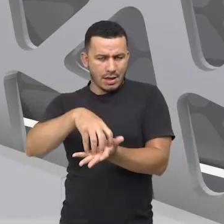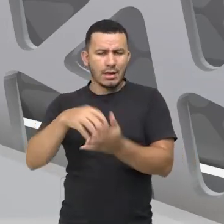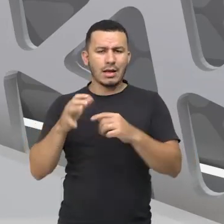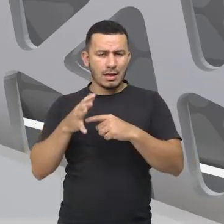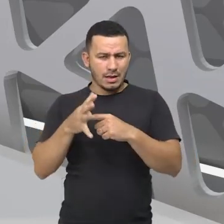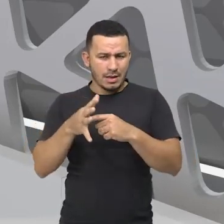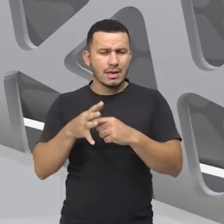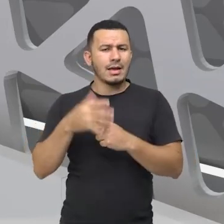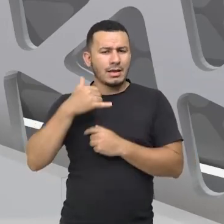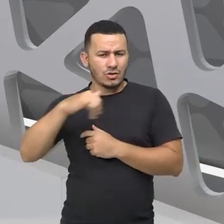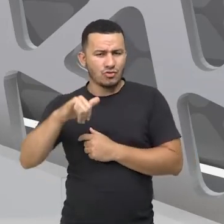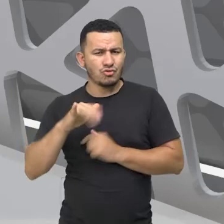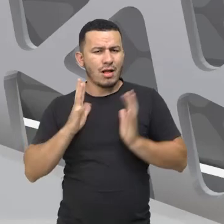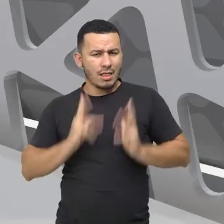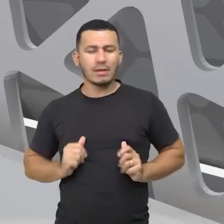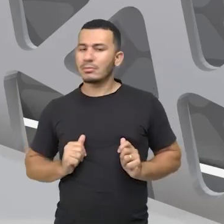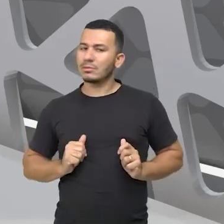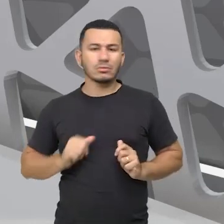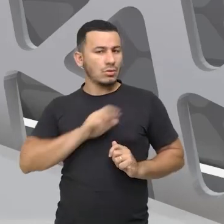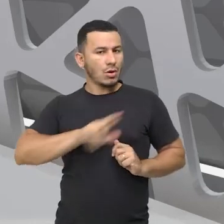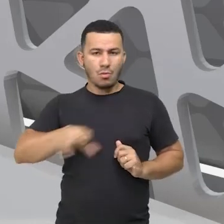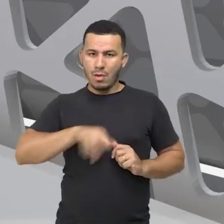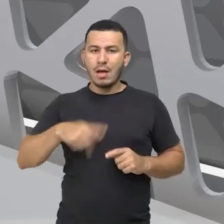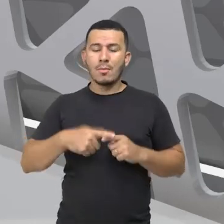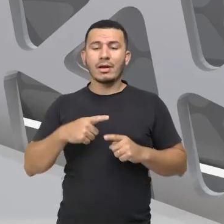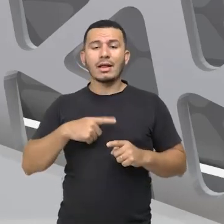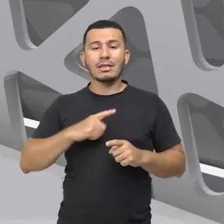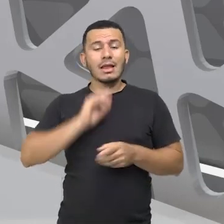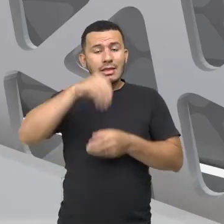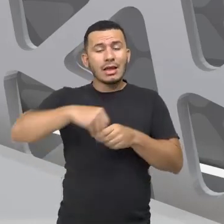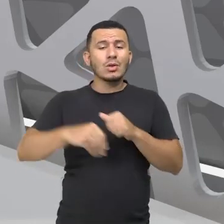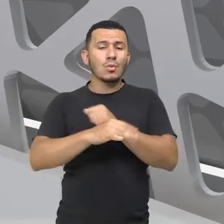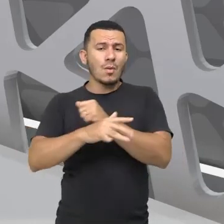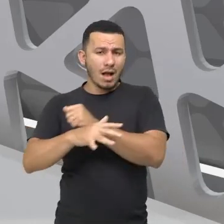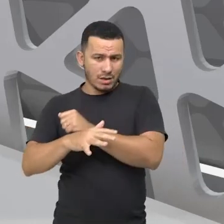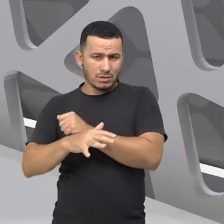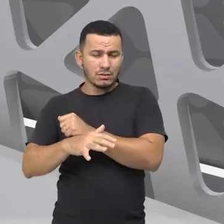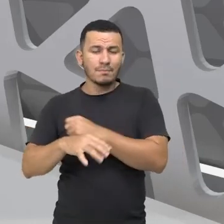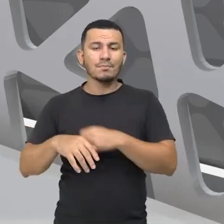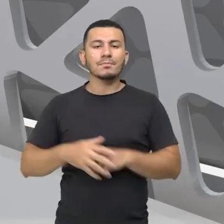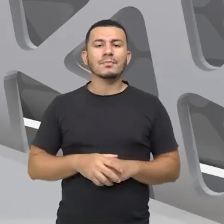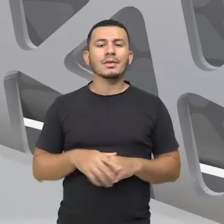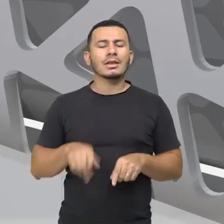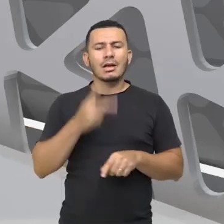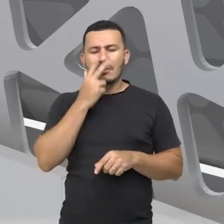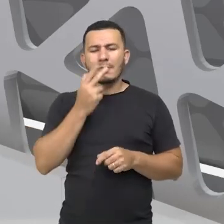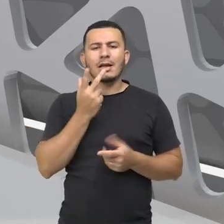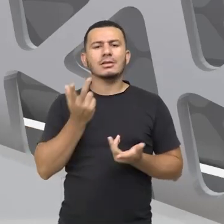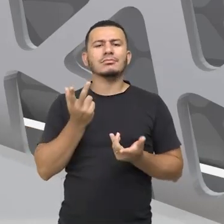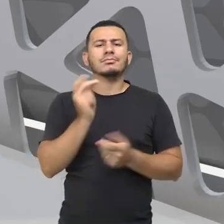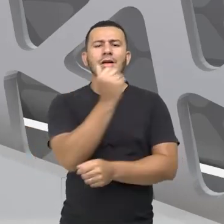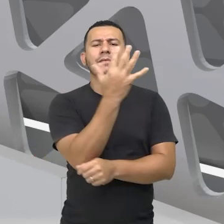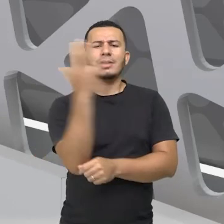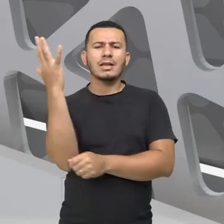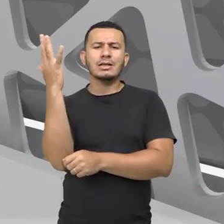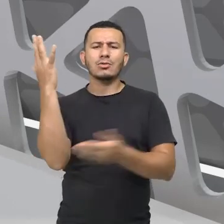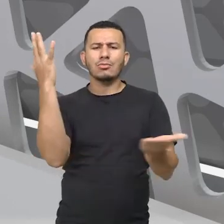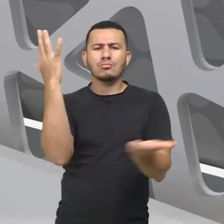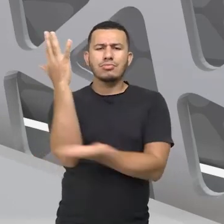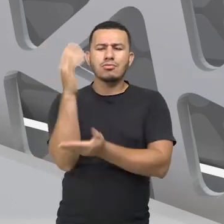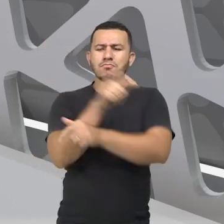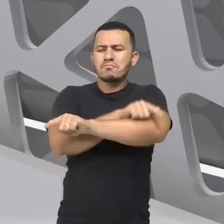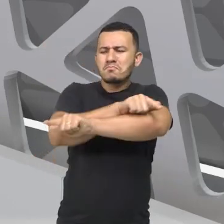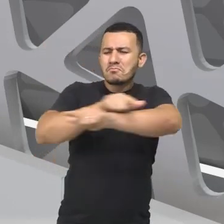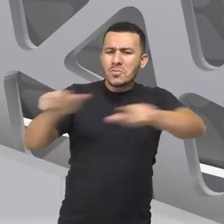limpa, certo? E ainda a gente verifica que perde a vegetação, porque aquela área vai ser